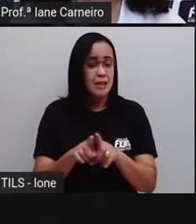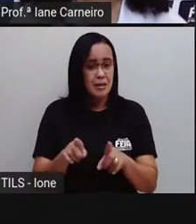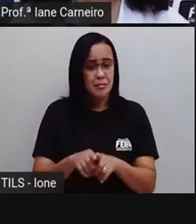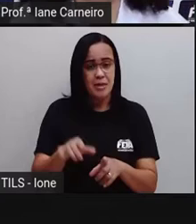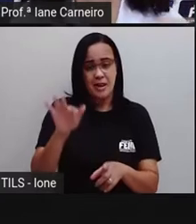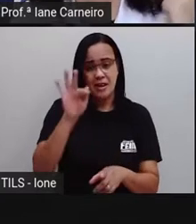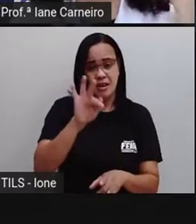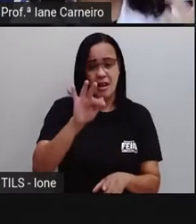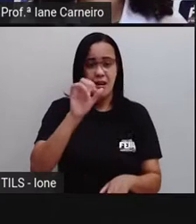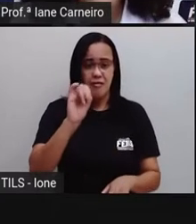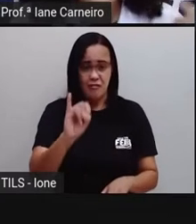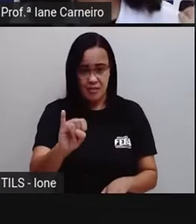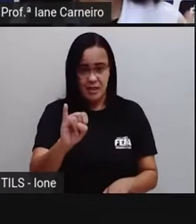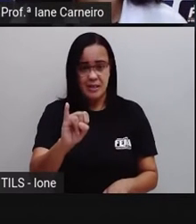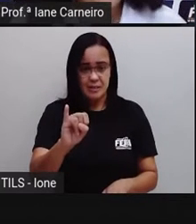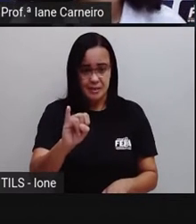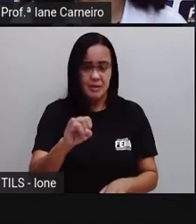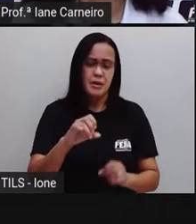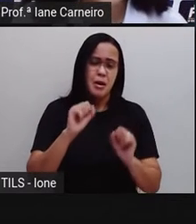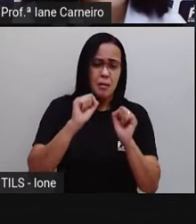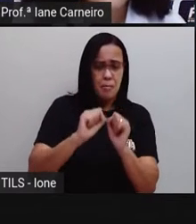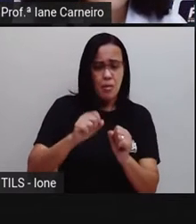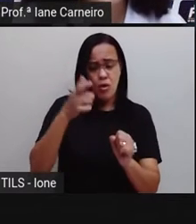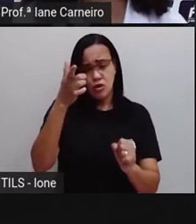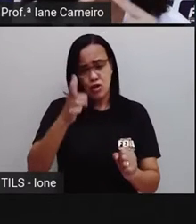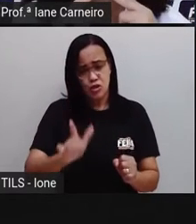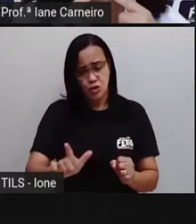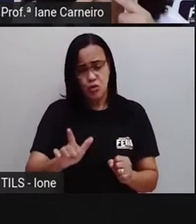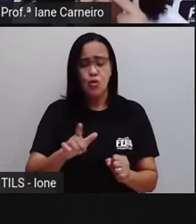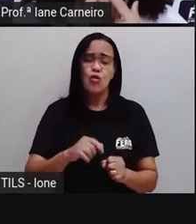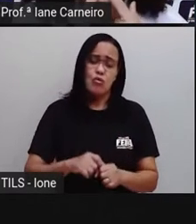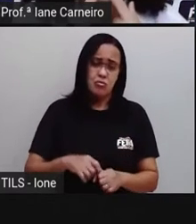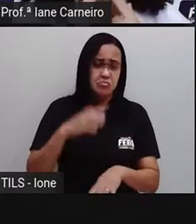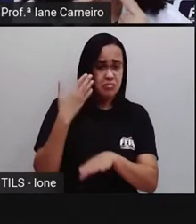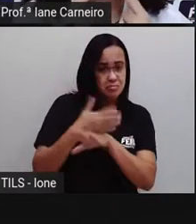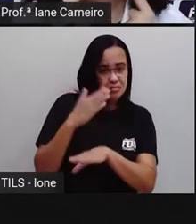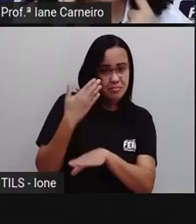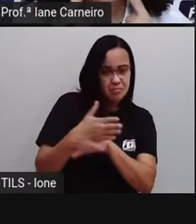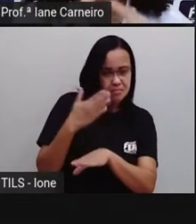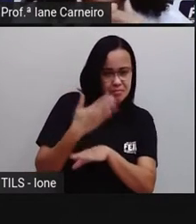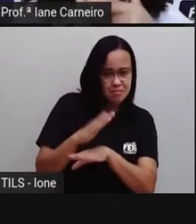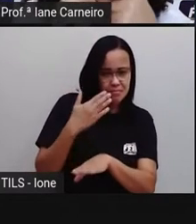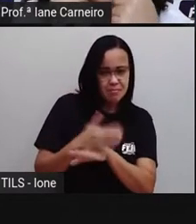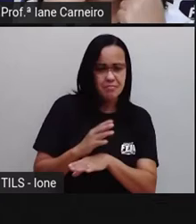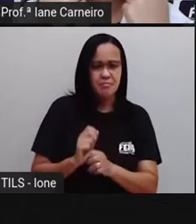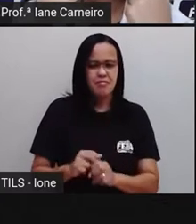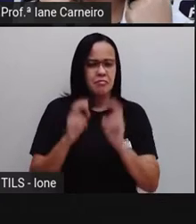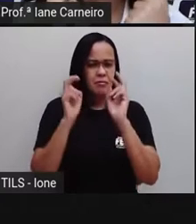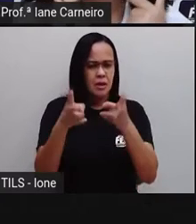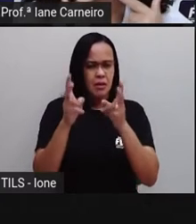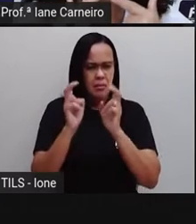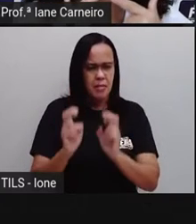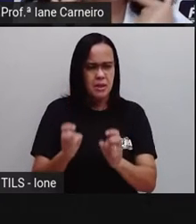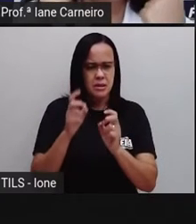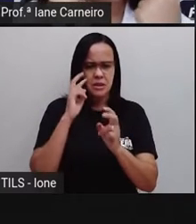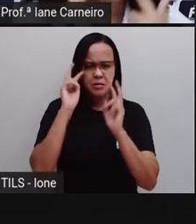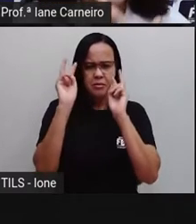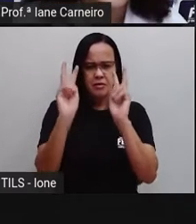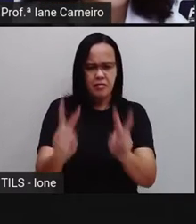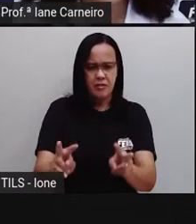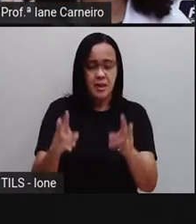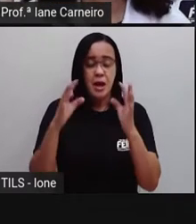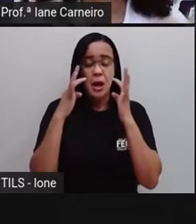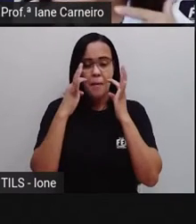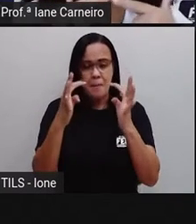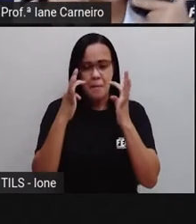Fí. E aí você pode repetir com a Pró esse exercício de você ver até observar como é que o movimento,